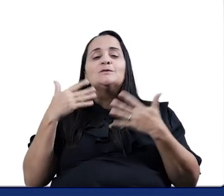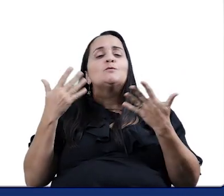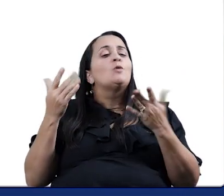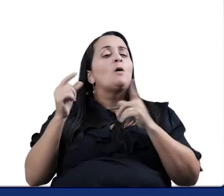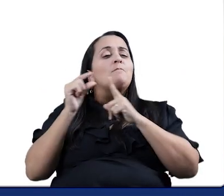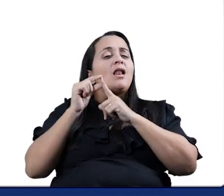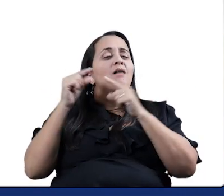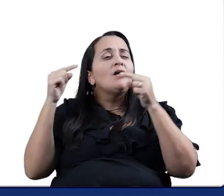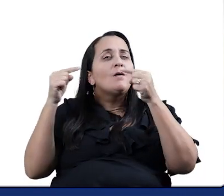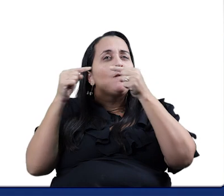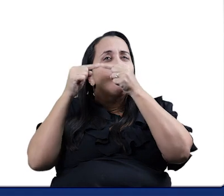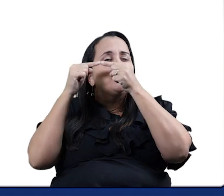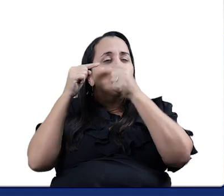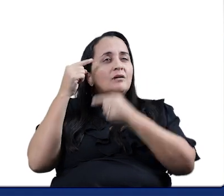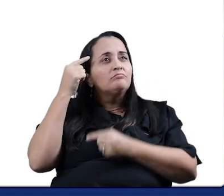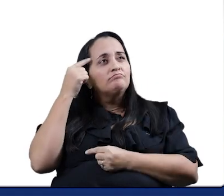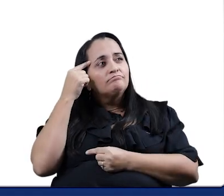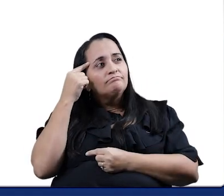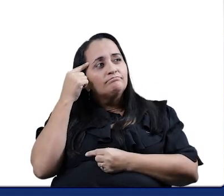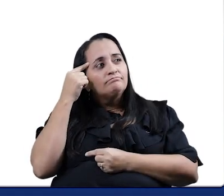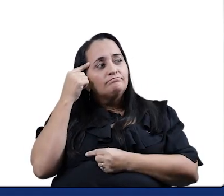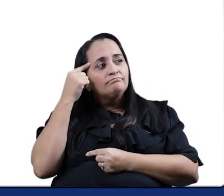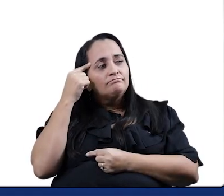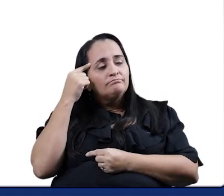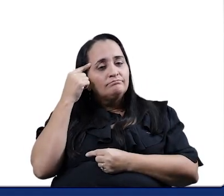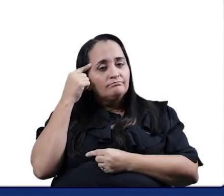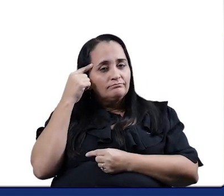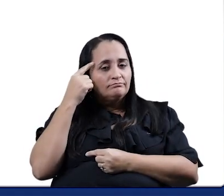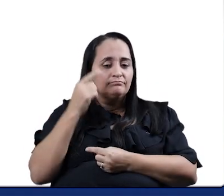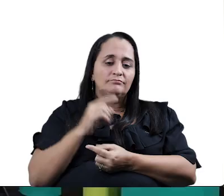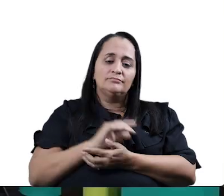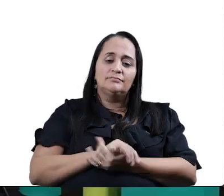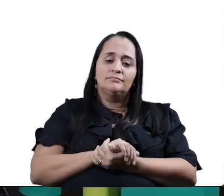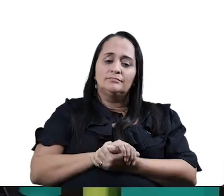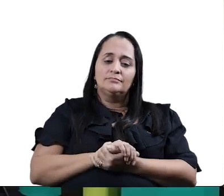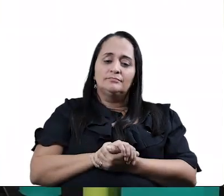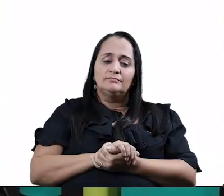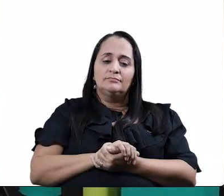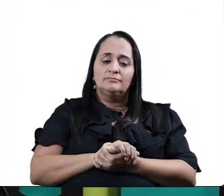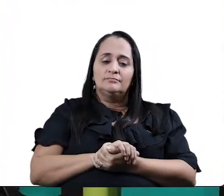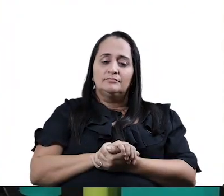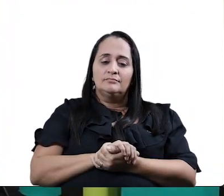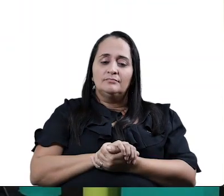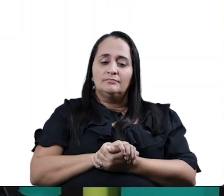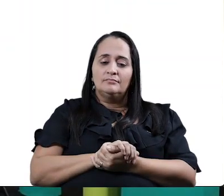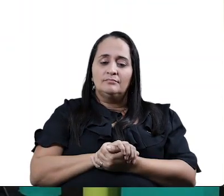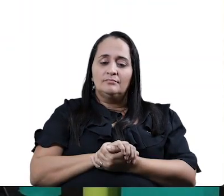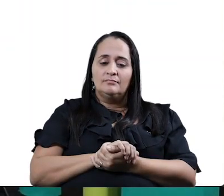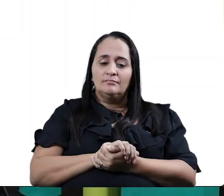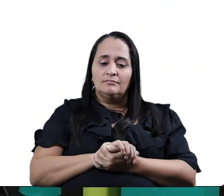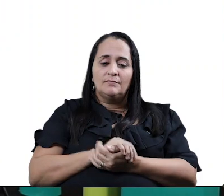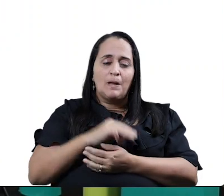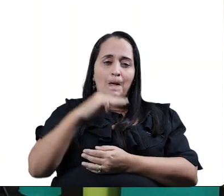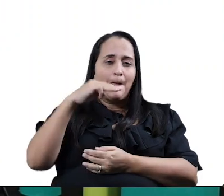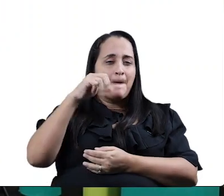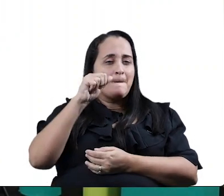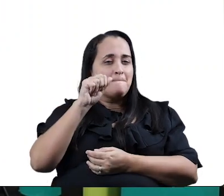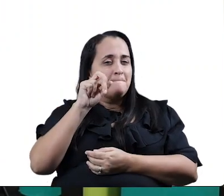Pensem aí. Pensem aí. Salada. Com